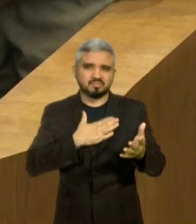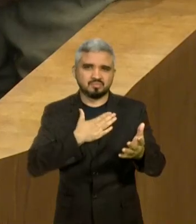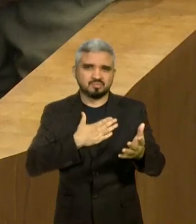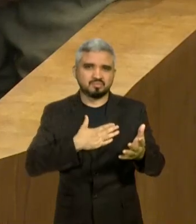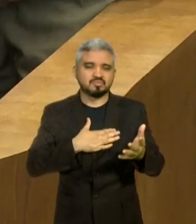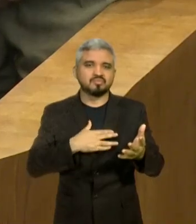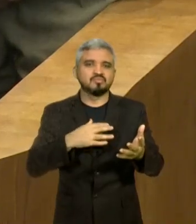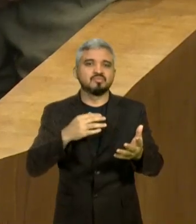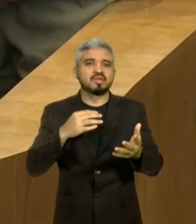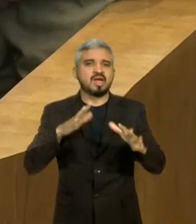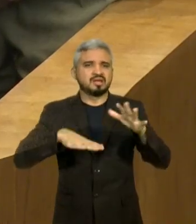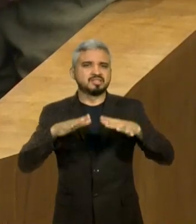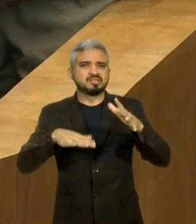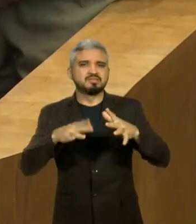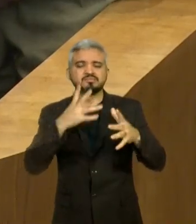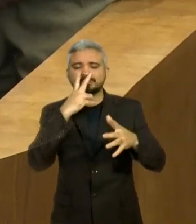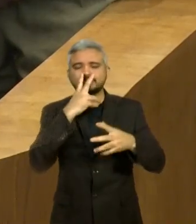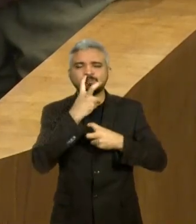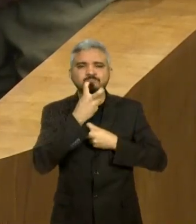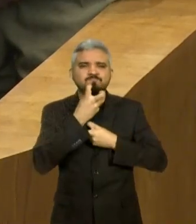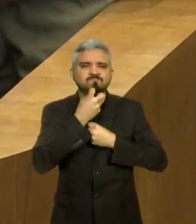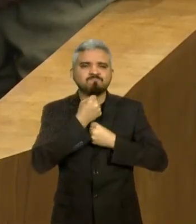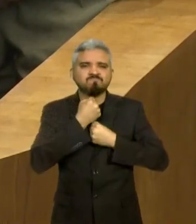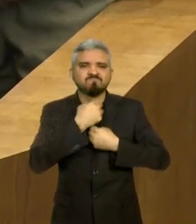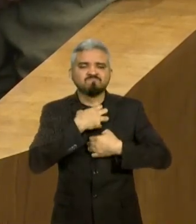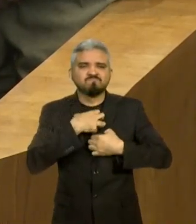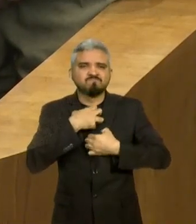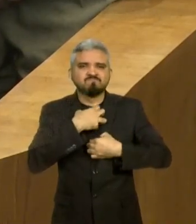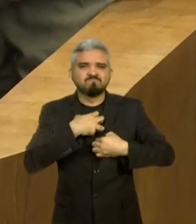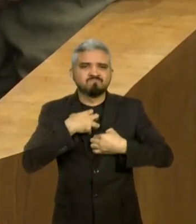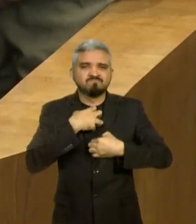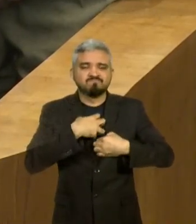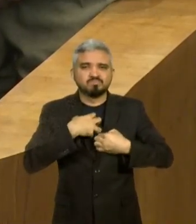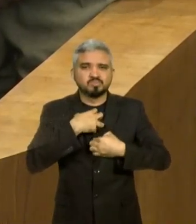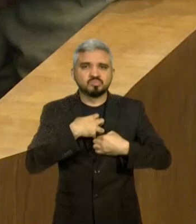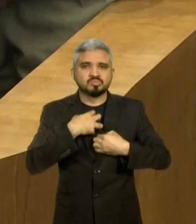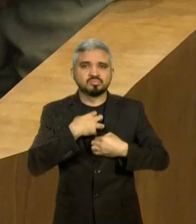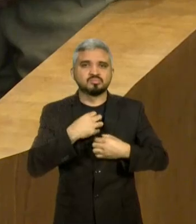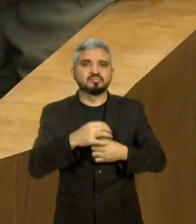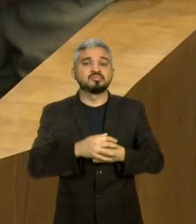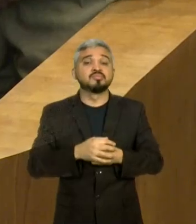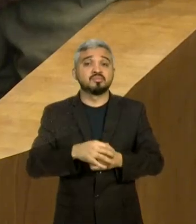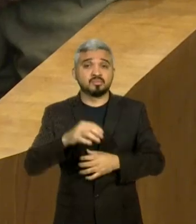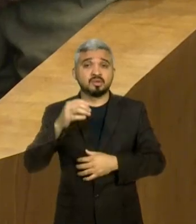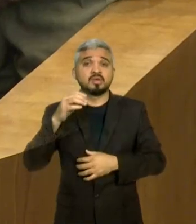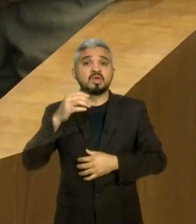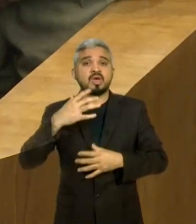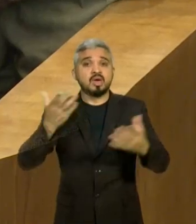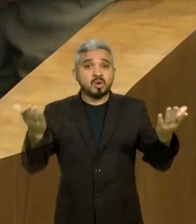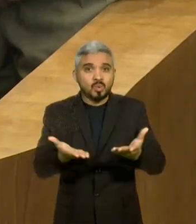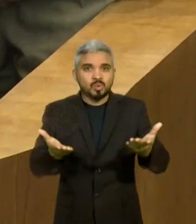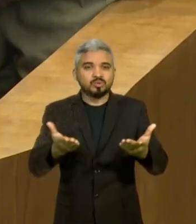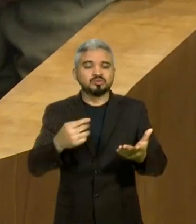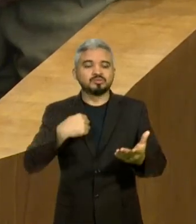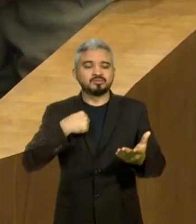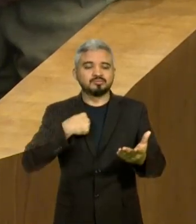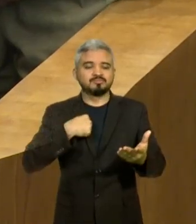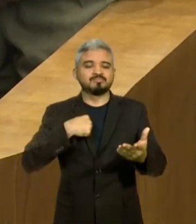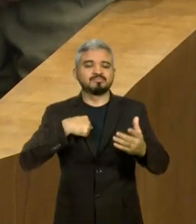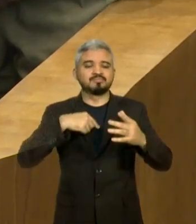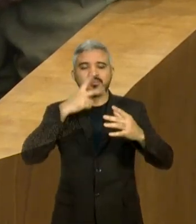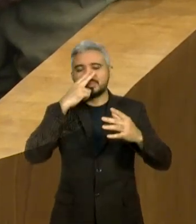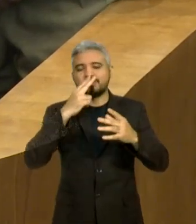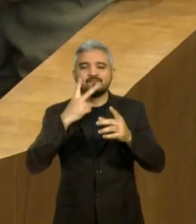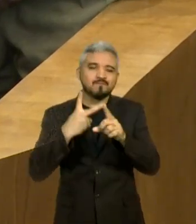gosto amargo desses ataques deram lugar ao doce sabor da